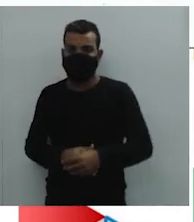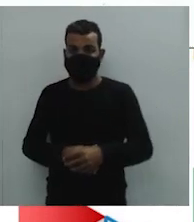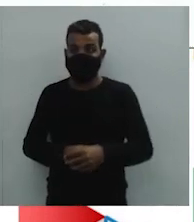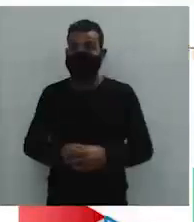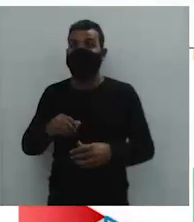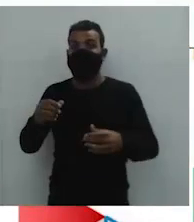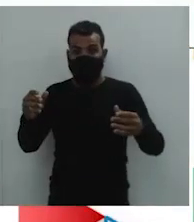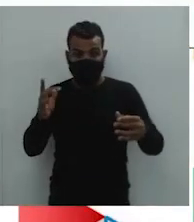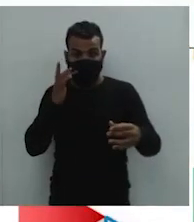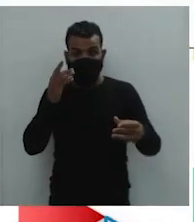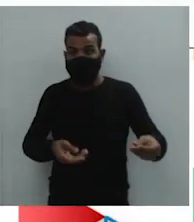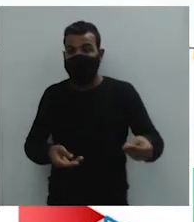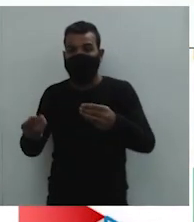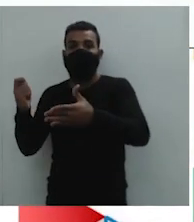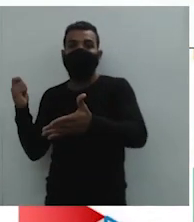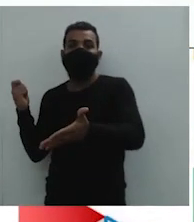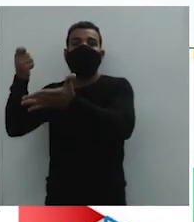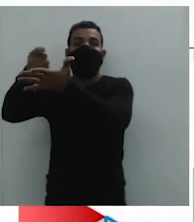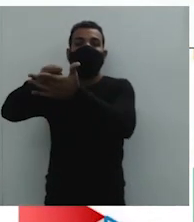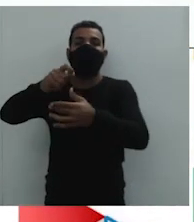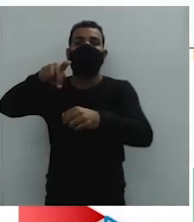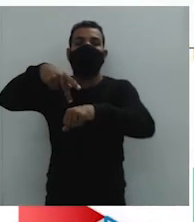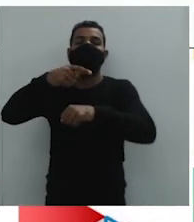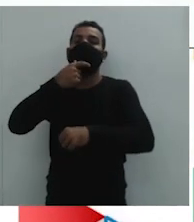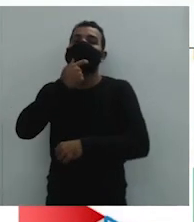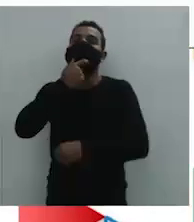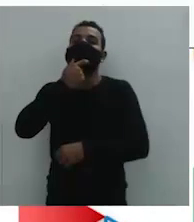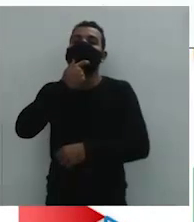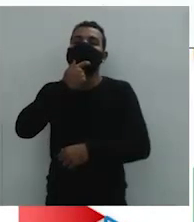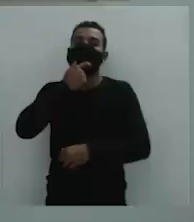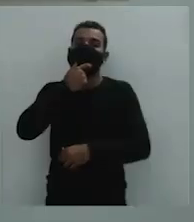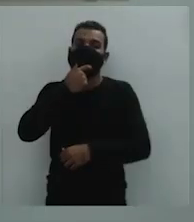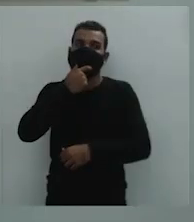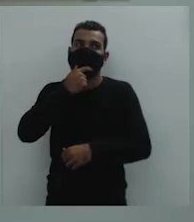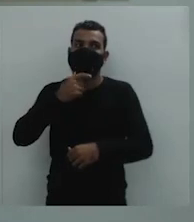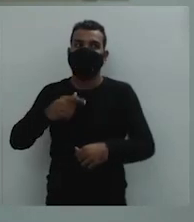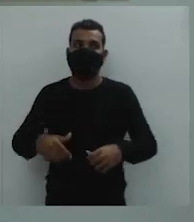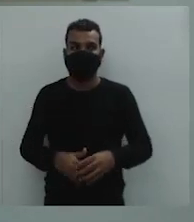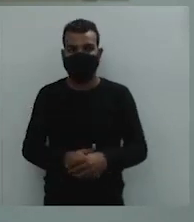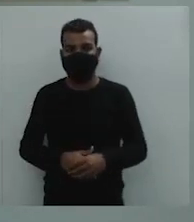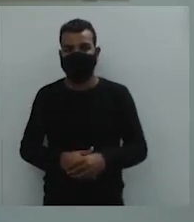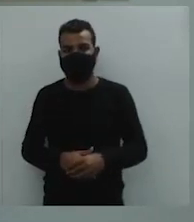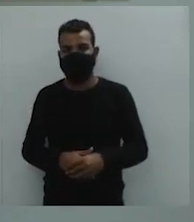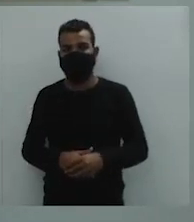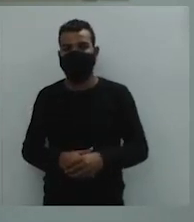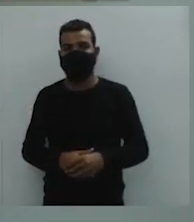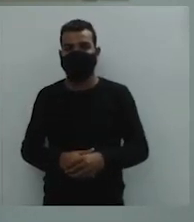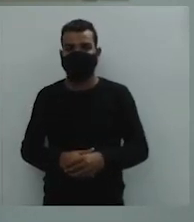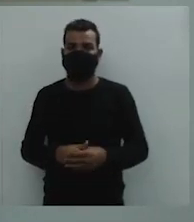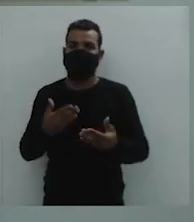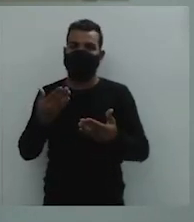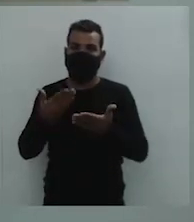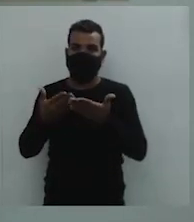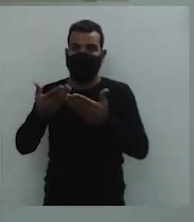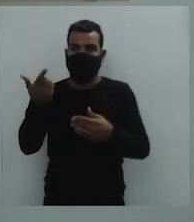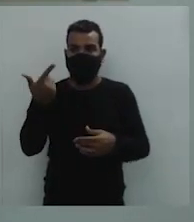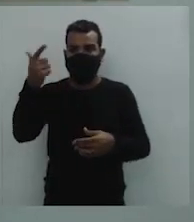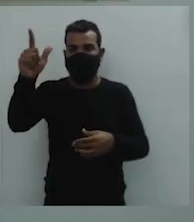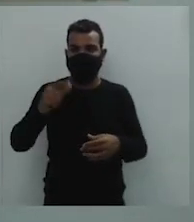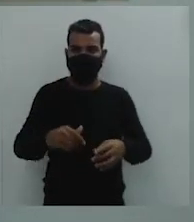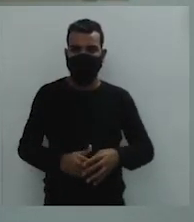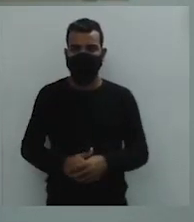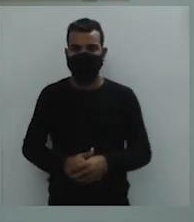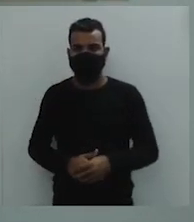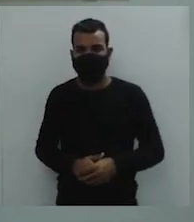Inglaterra, certo? Utilizando o ouro do Brasil e isso é uma, vai ficar para uma próxima aula, certo? Porque ela é bem, bem